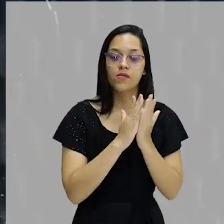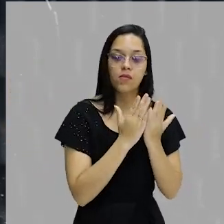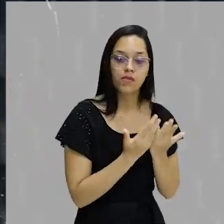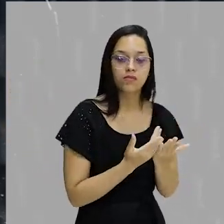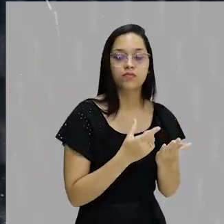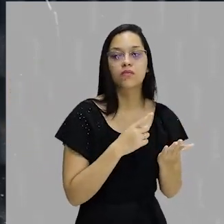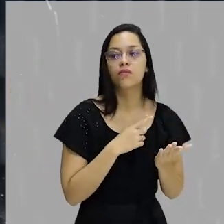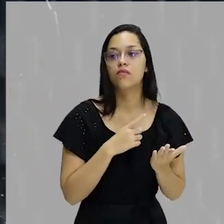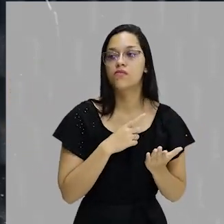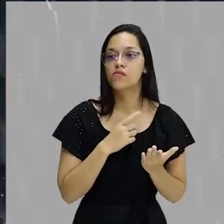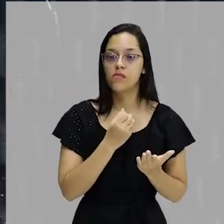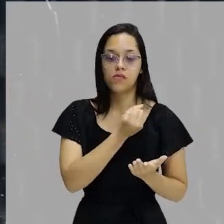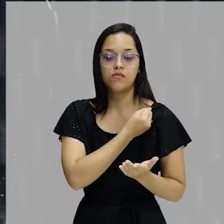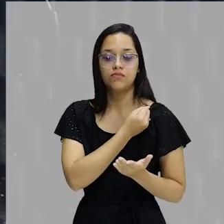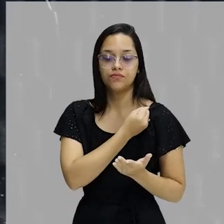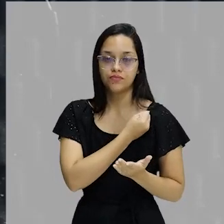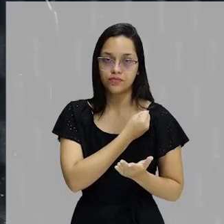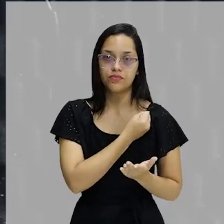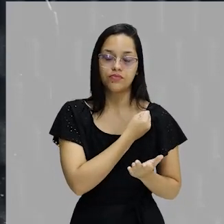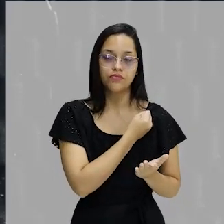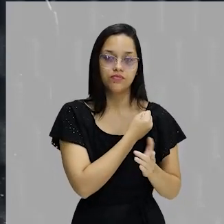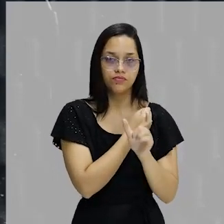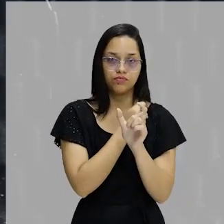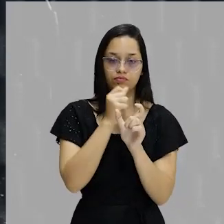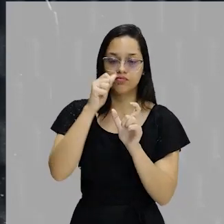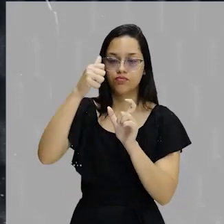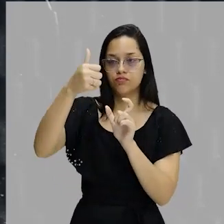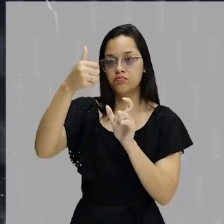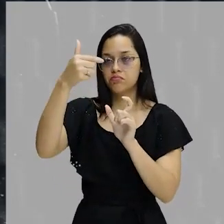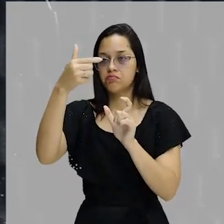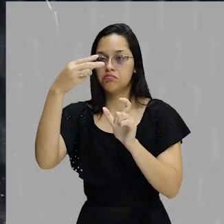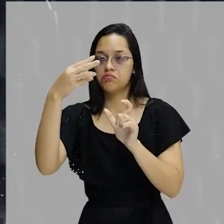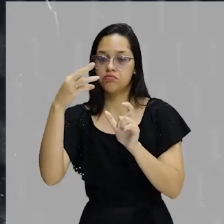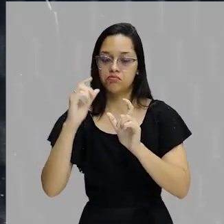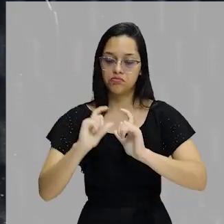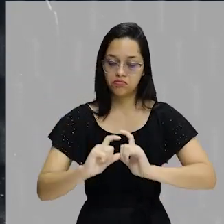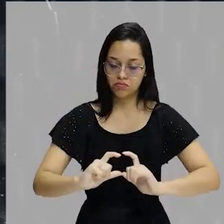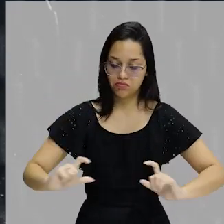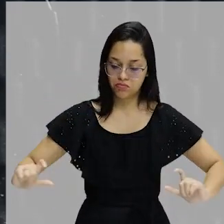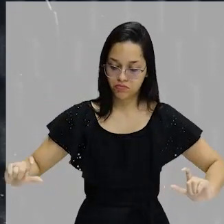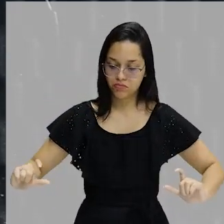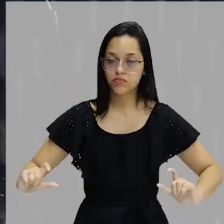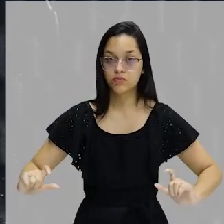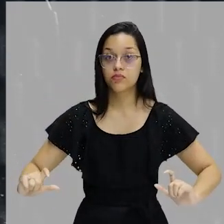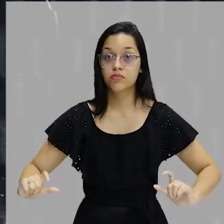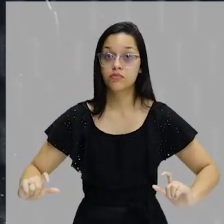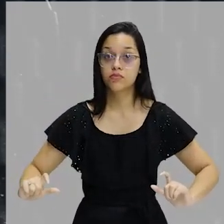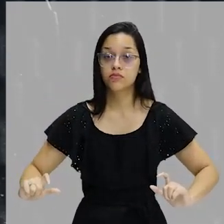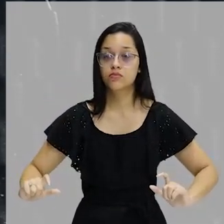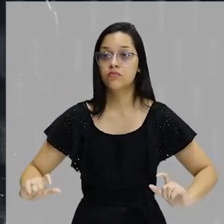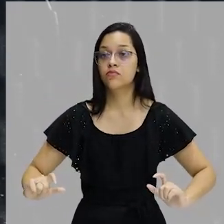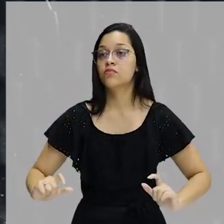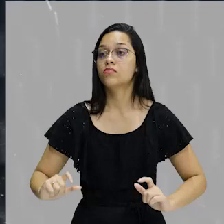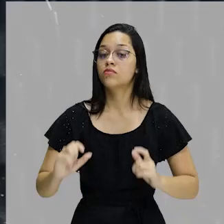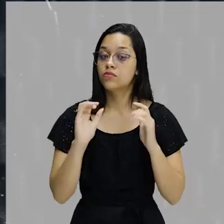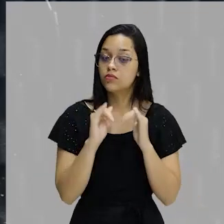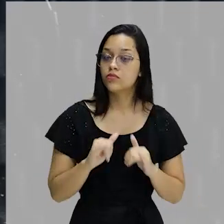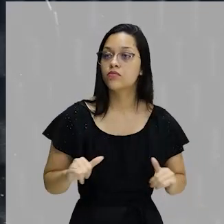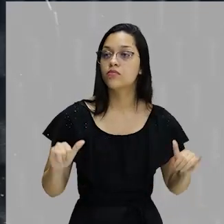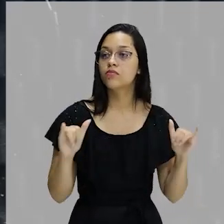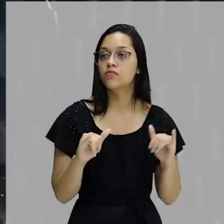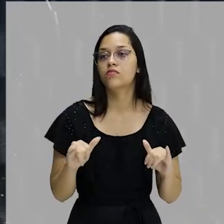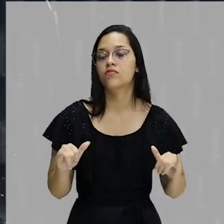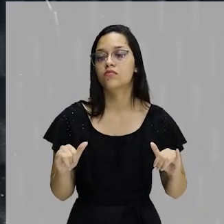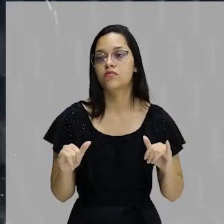essas palavras vêm com um numerozinho e você vai lá ou no rodapé ou lá no final do livro para a informação